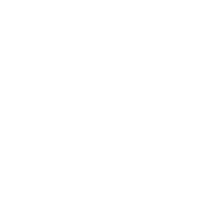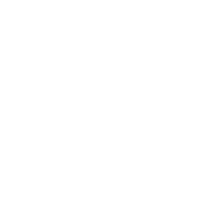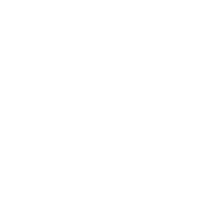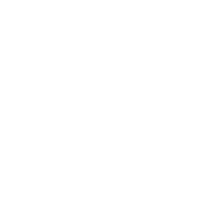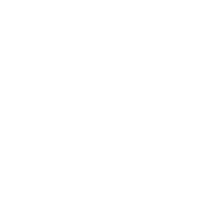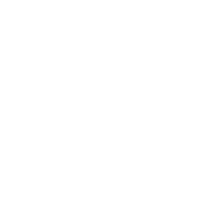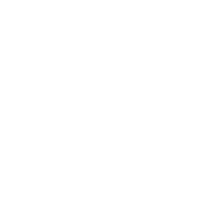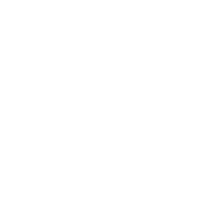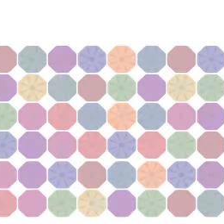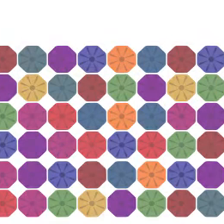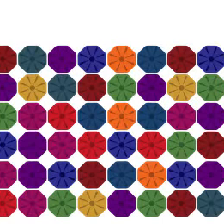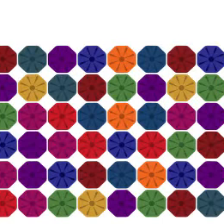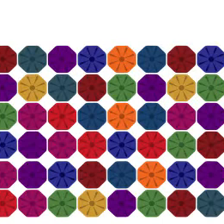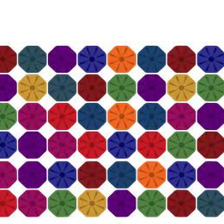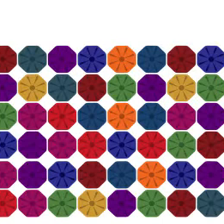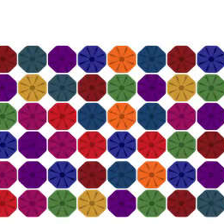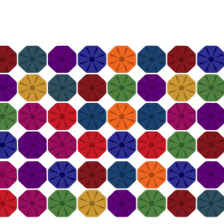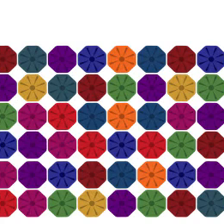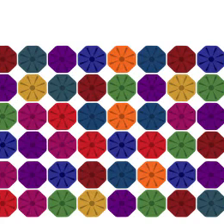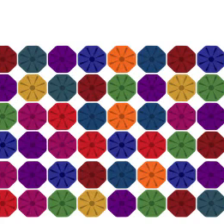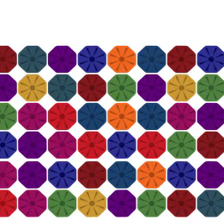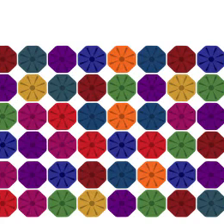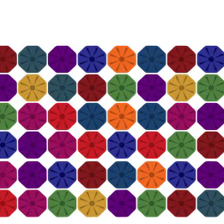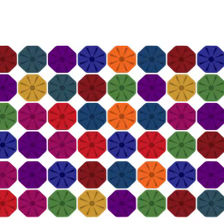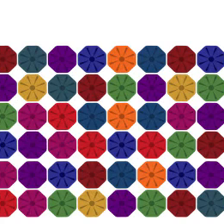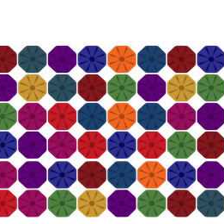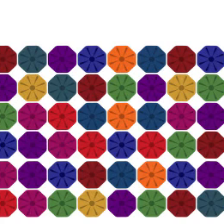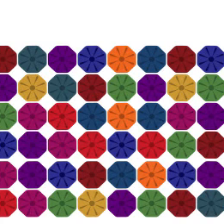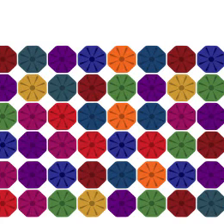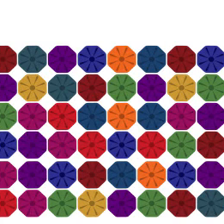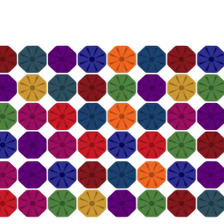não hára mais né?